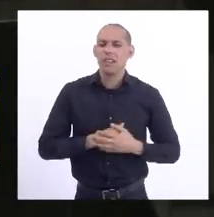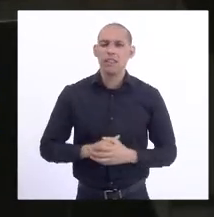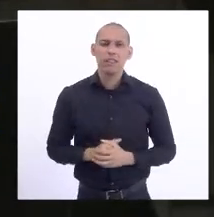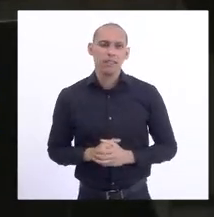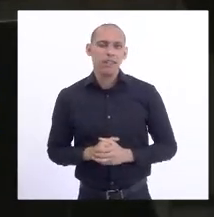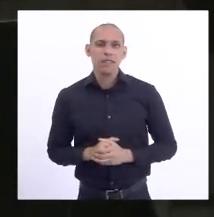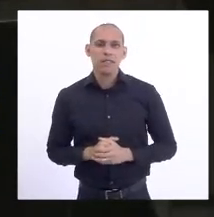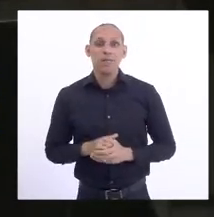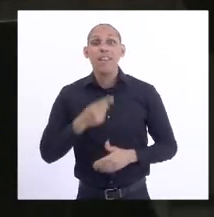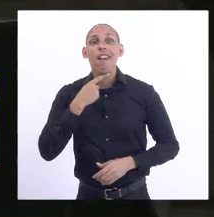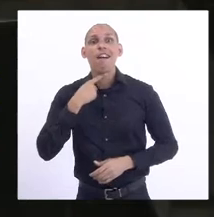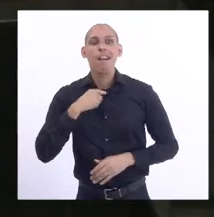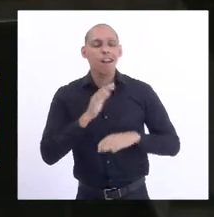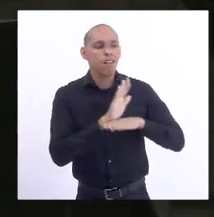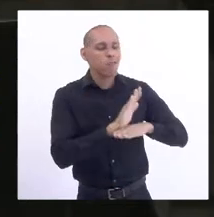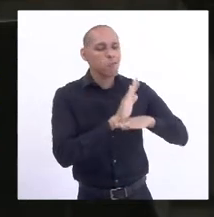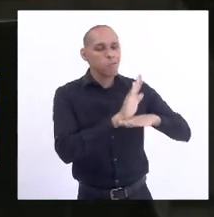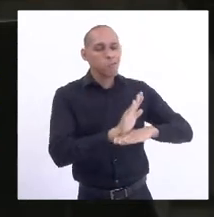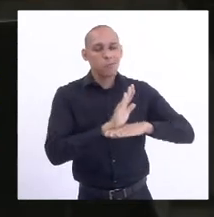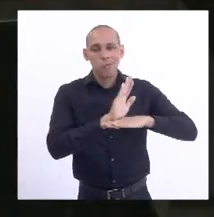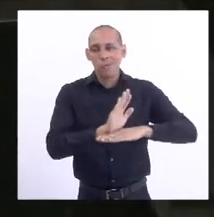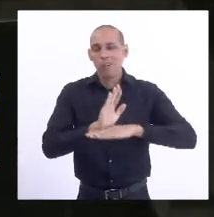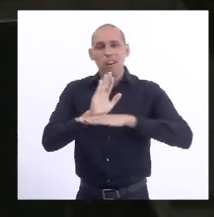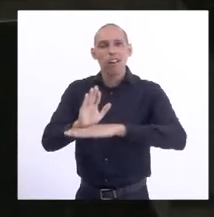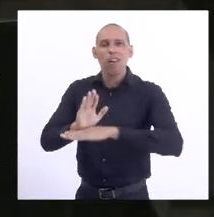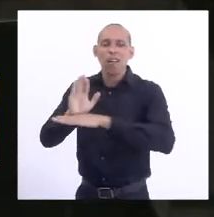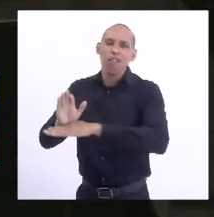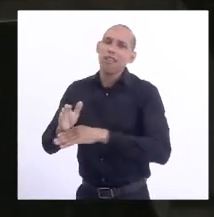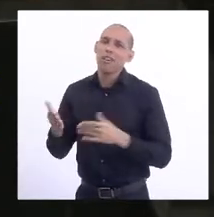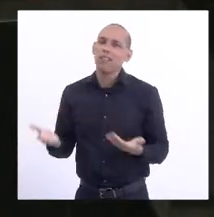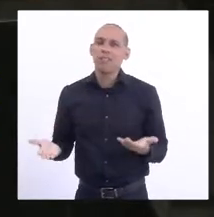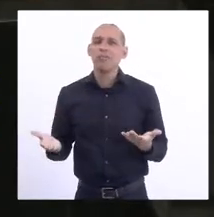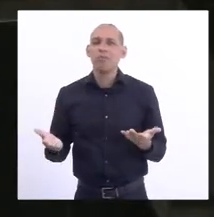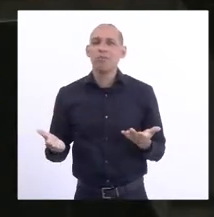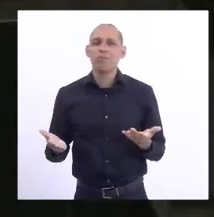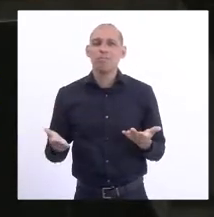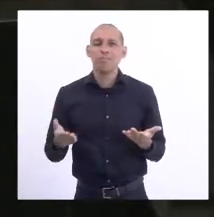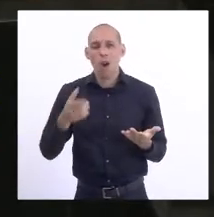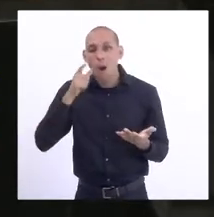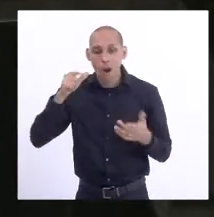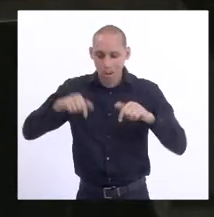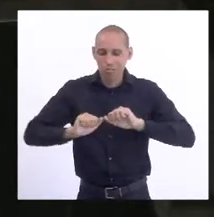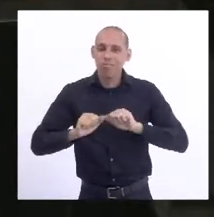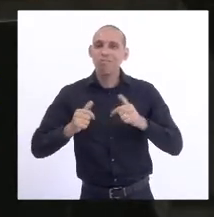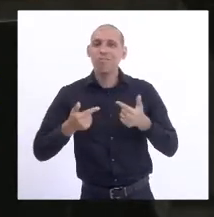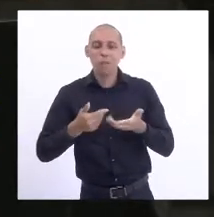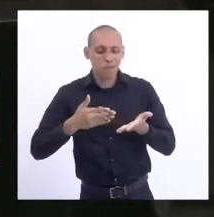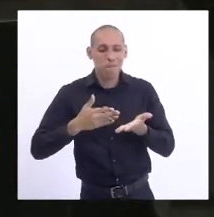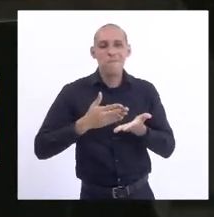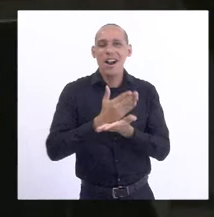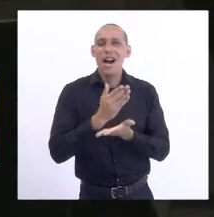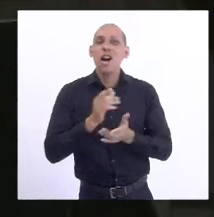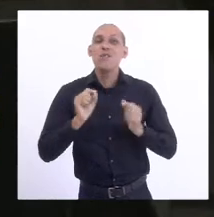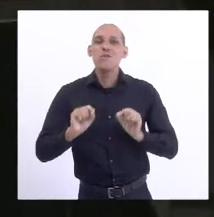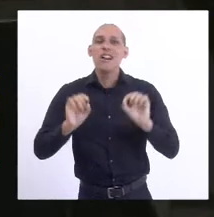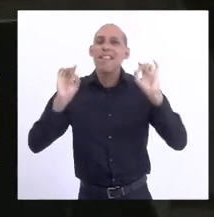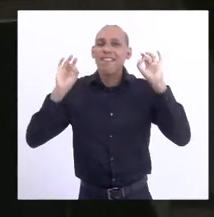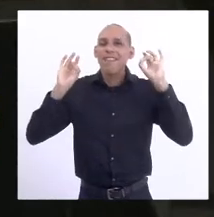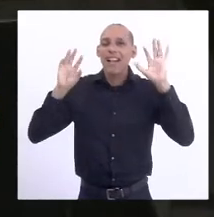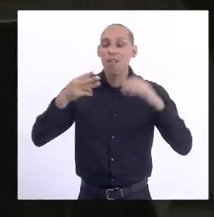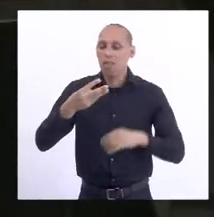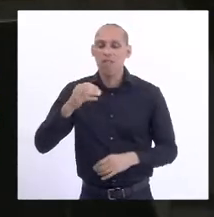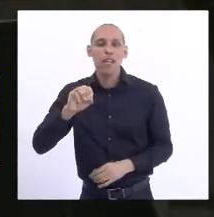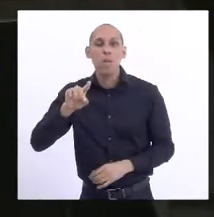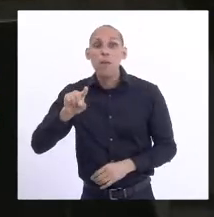o desejo de ajudar. E essa casa fez muito bem aprovar ontem o destaque do seu fundo de 30